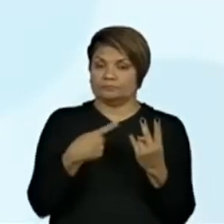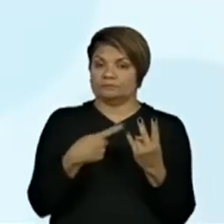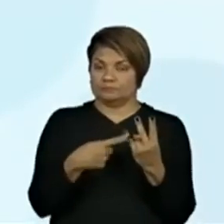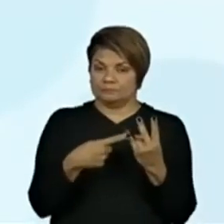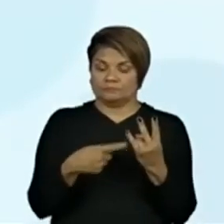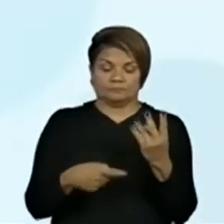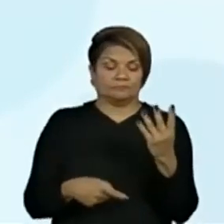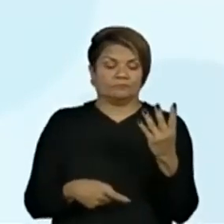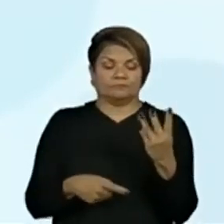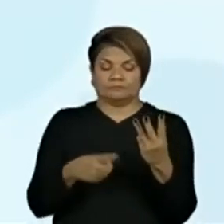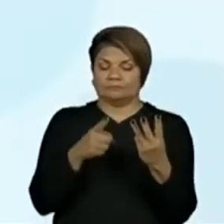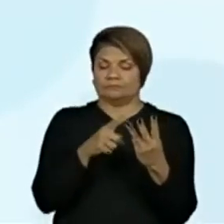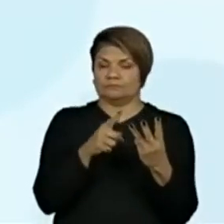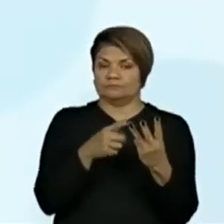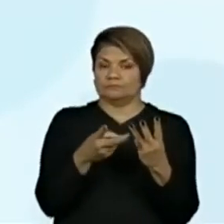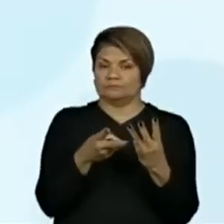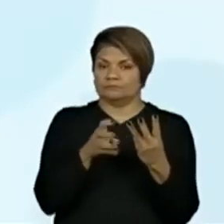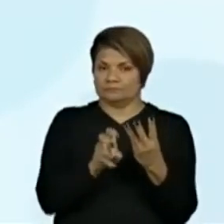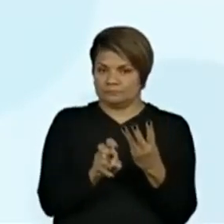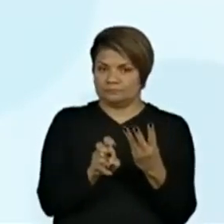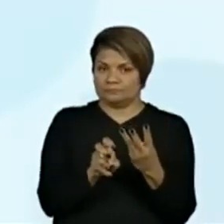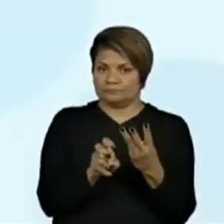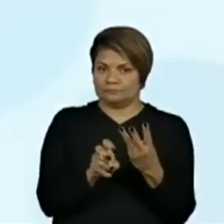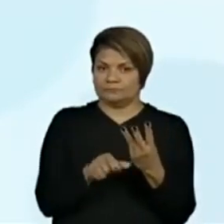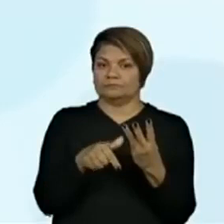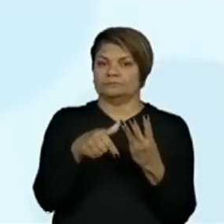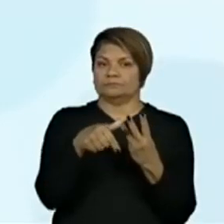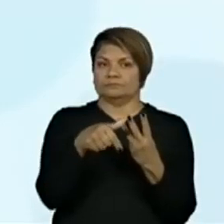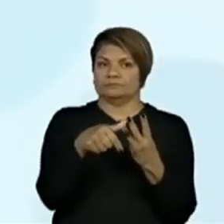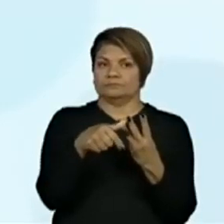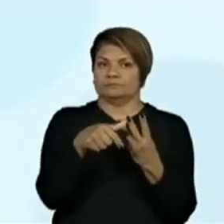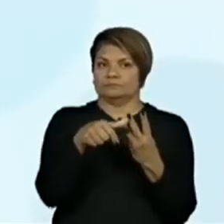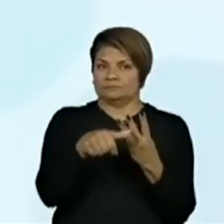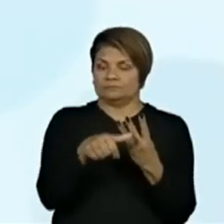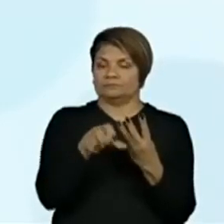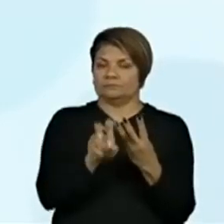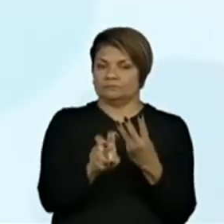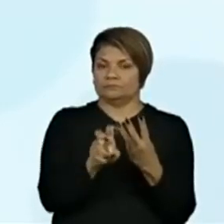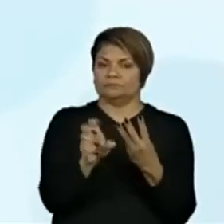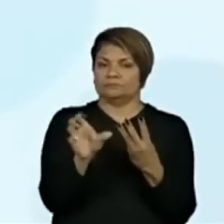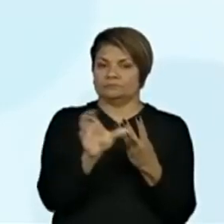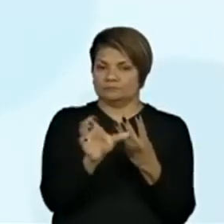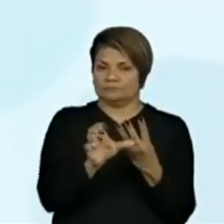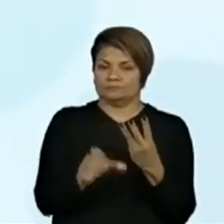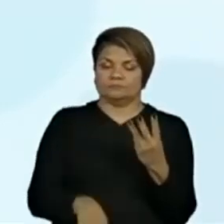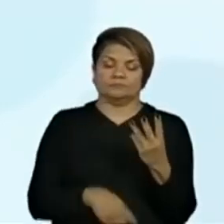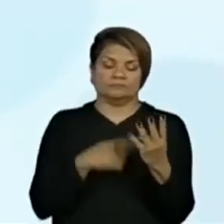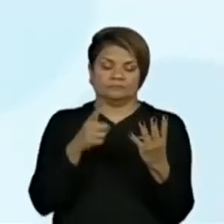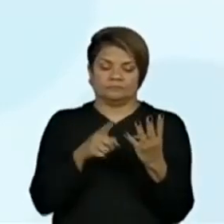25 centavos. Temos agora, então, 75 centavos.